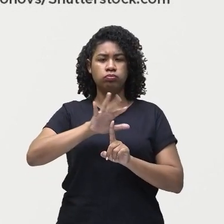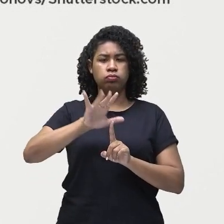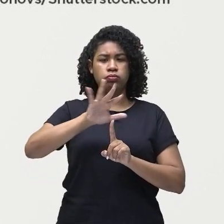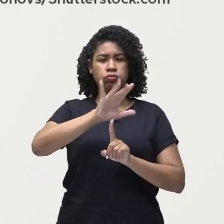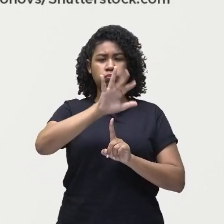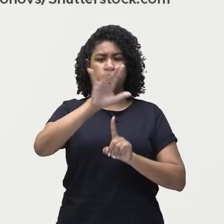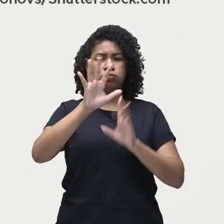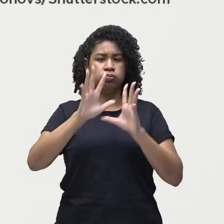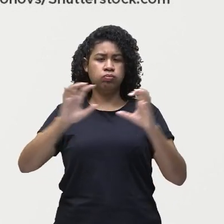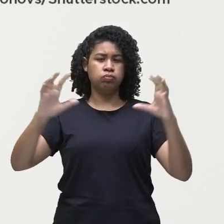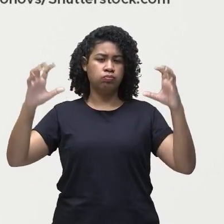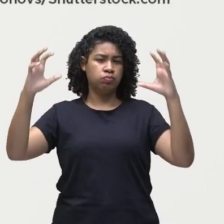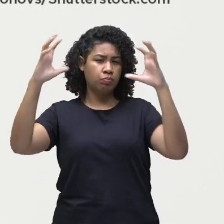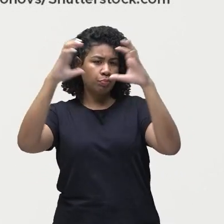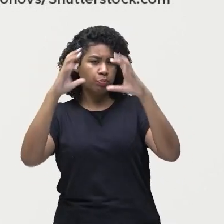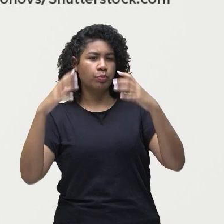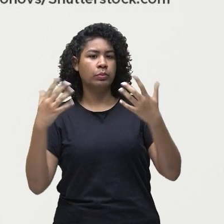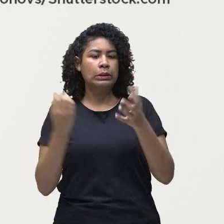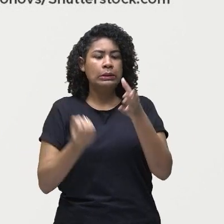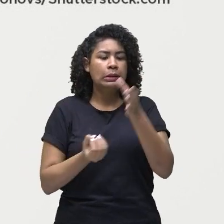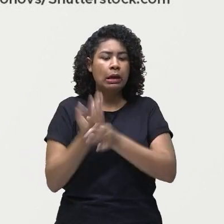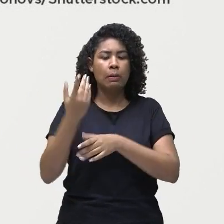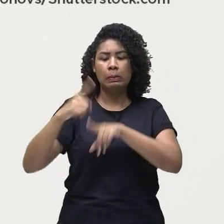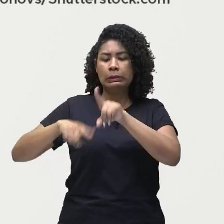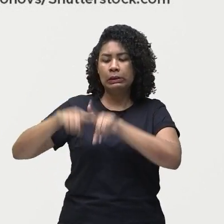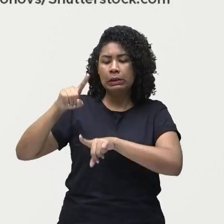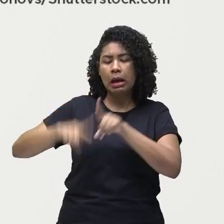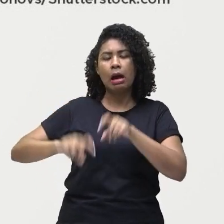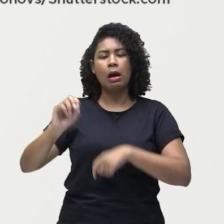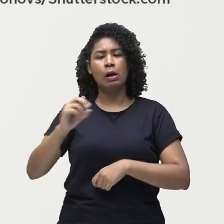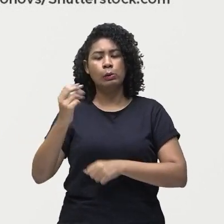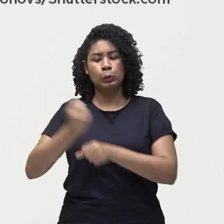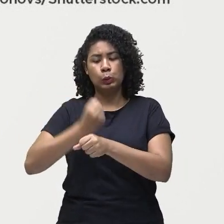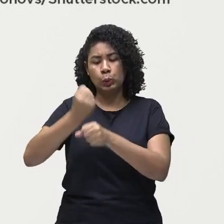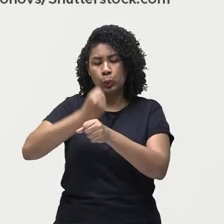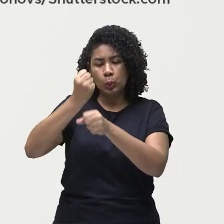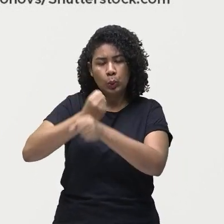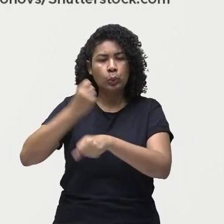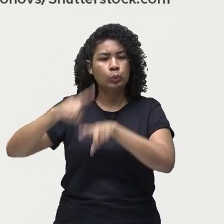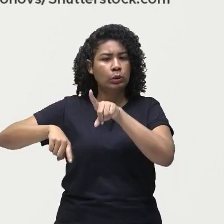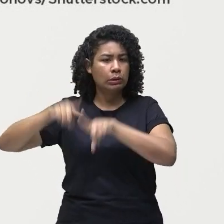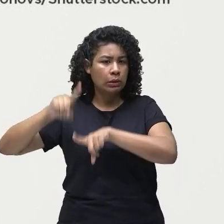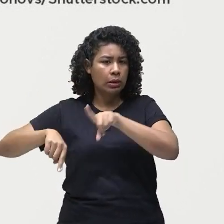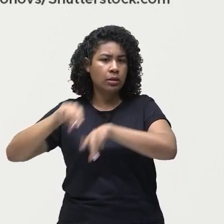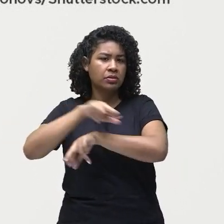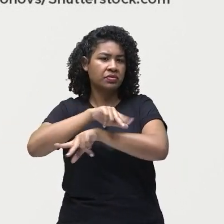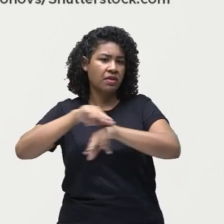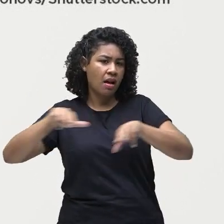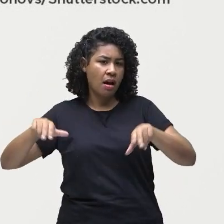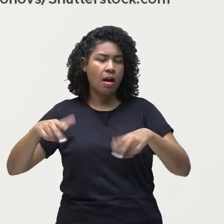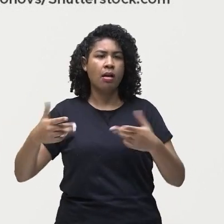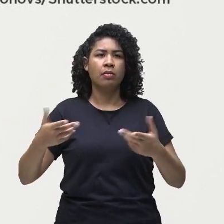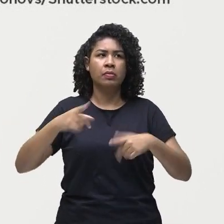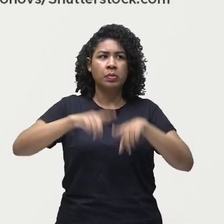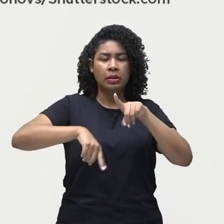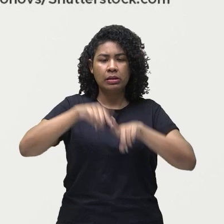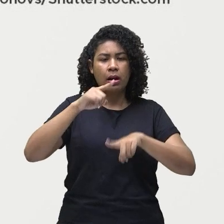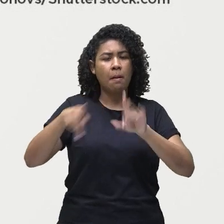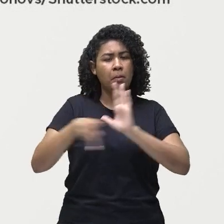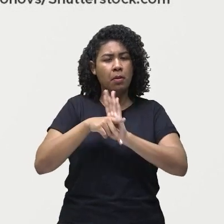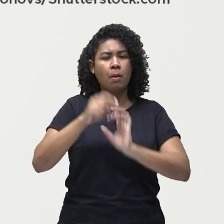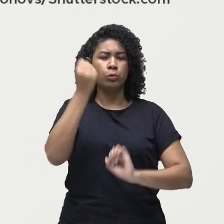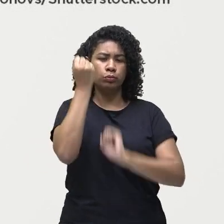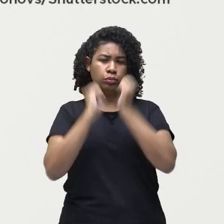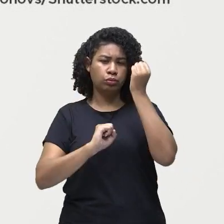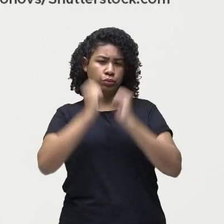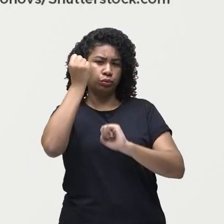de produtos para a construção de produtos para a indústria e